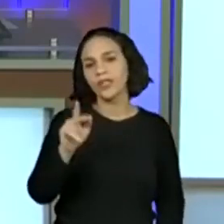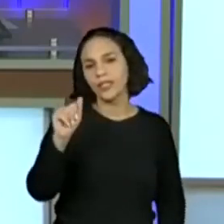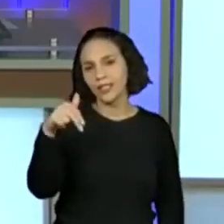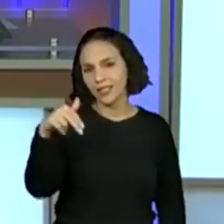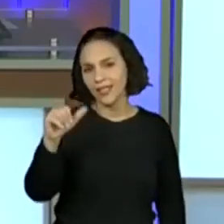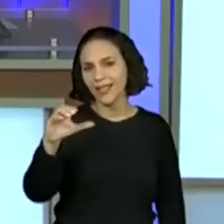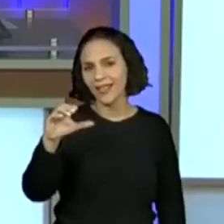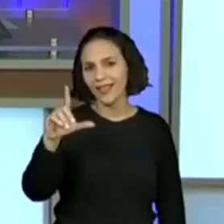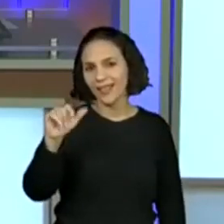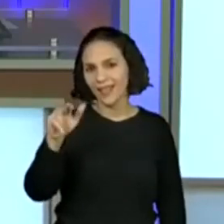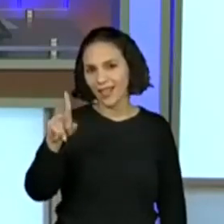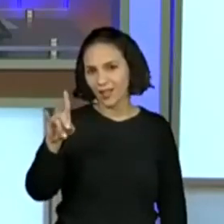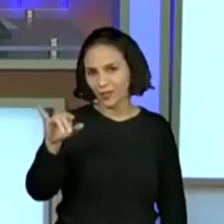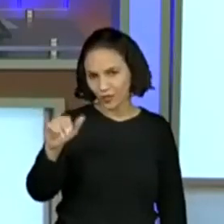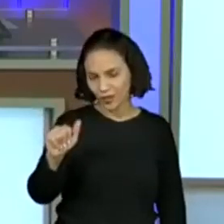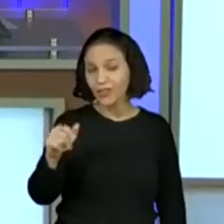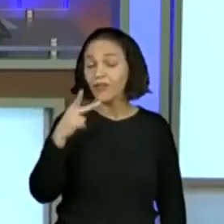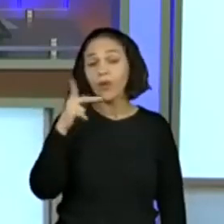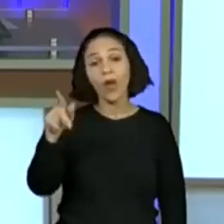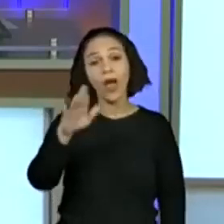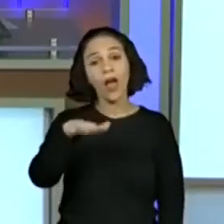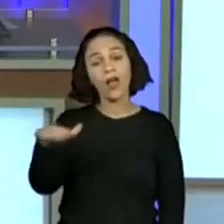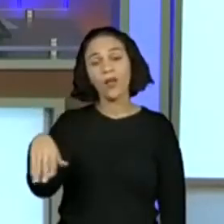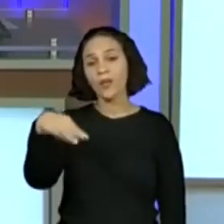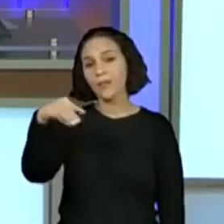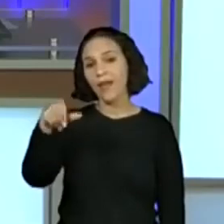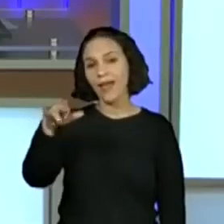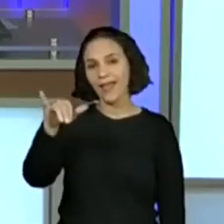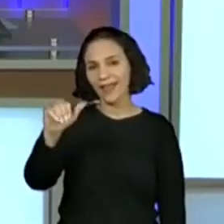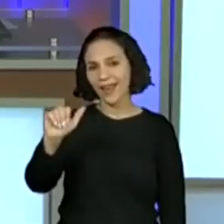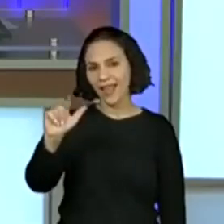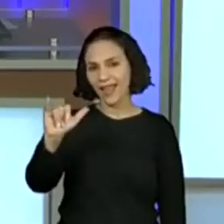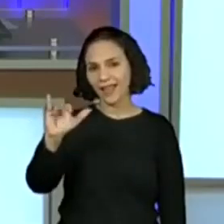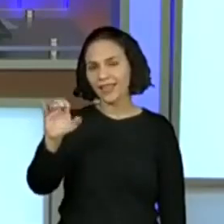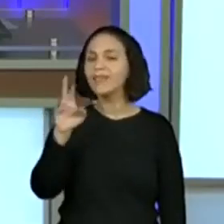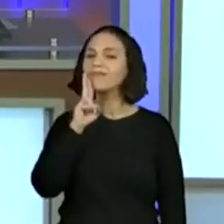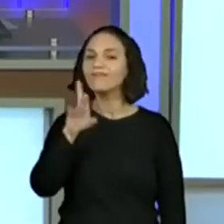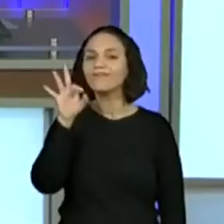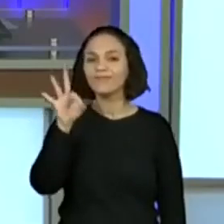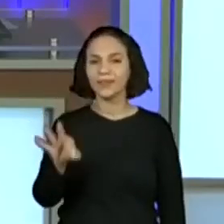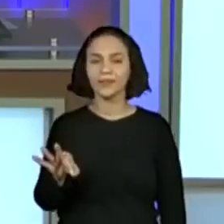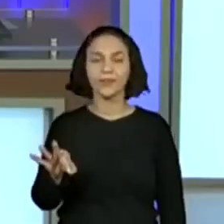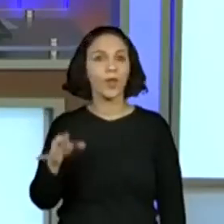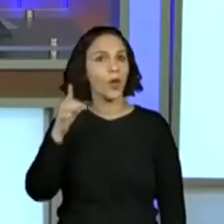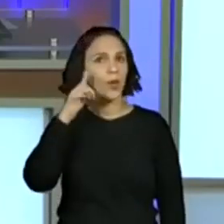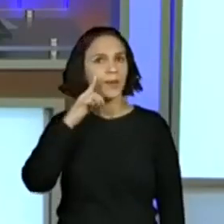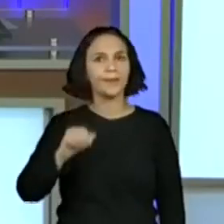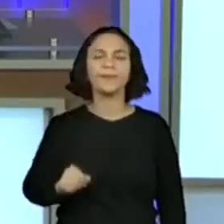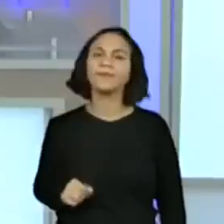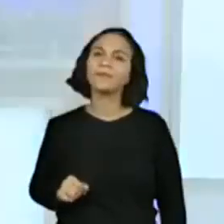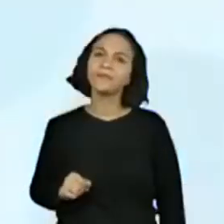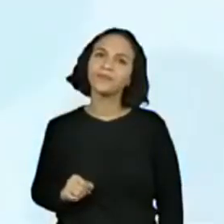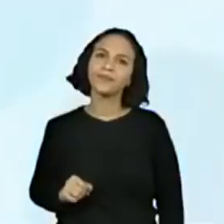disse que a aluna Maria Alice respondeu corretamente. Muito bem. A gente pode fazer o seguinte, ó.